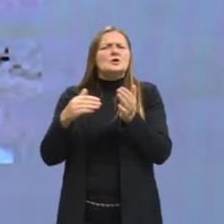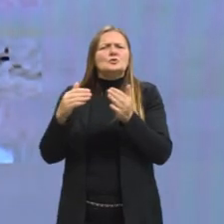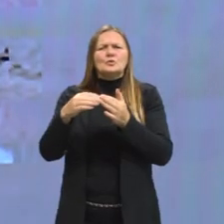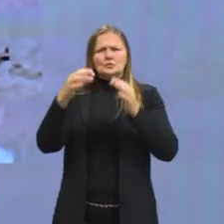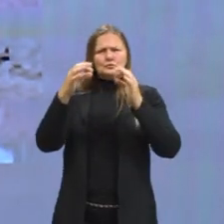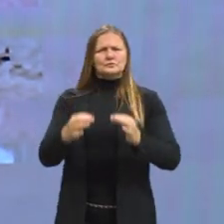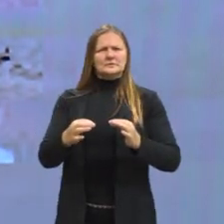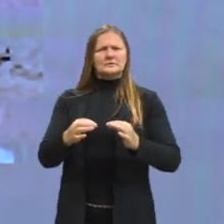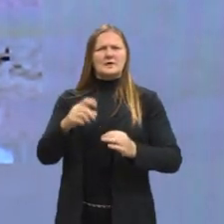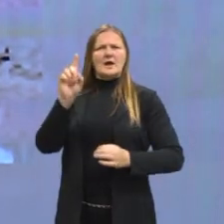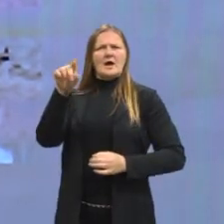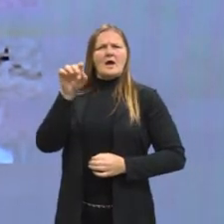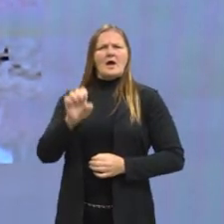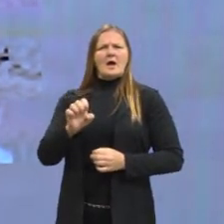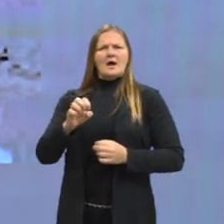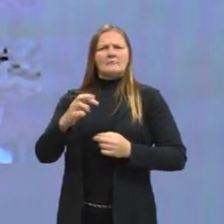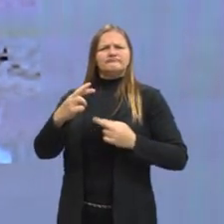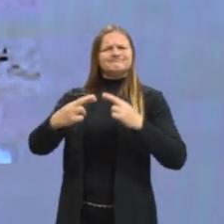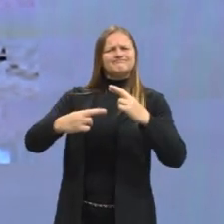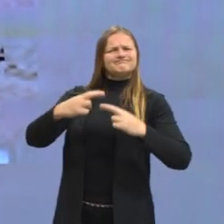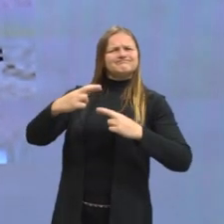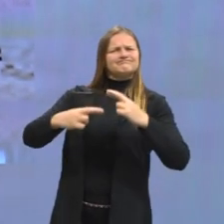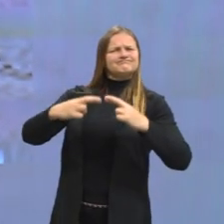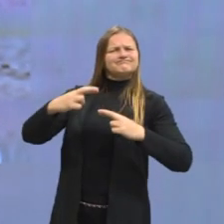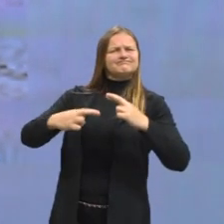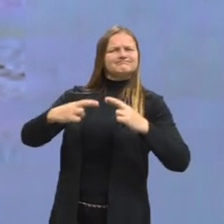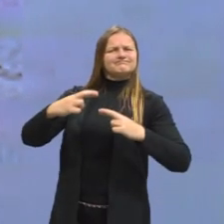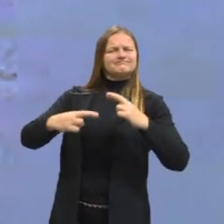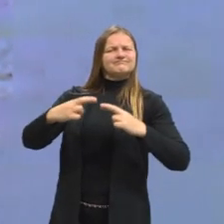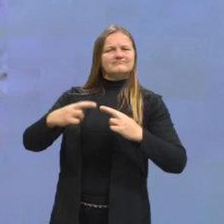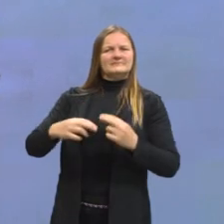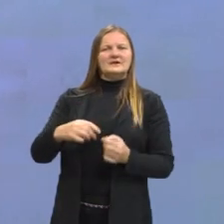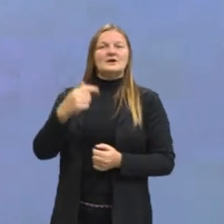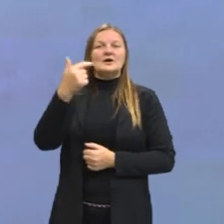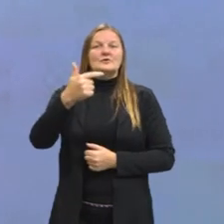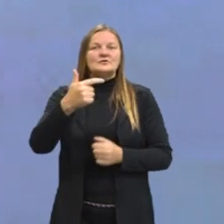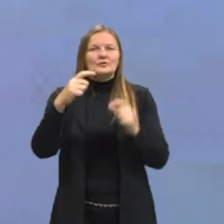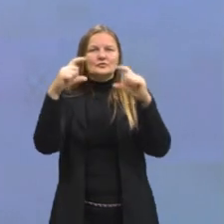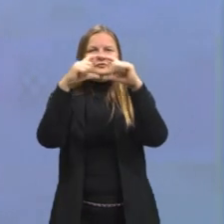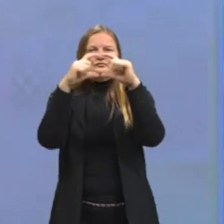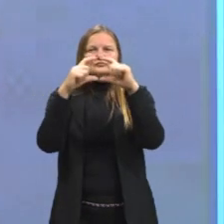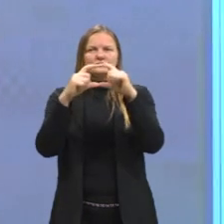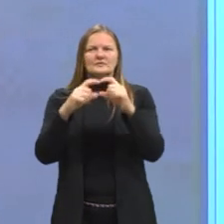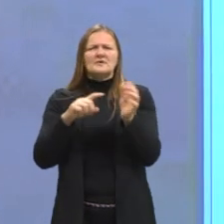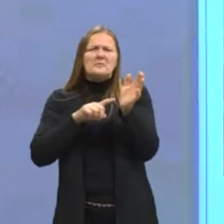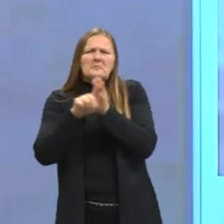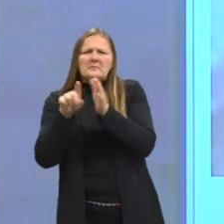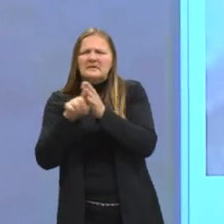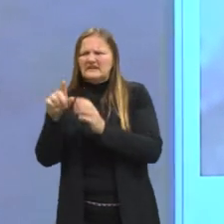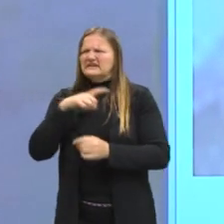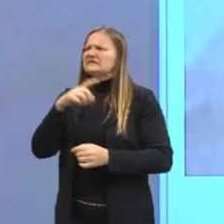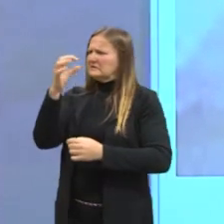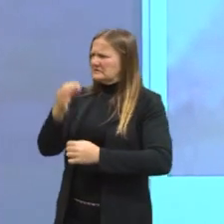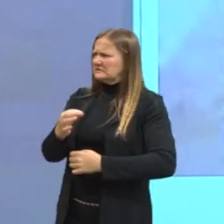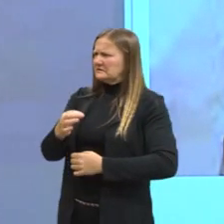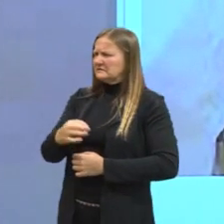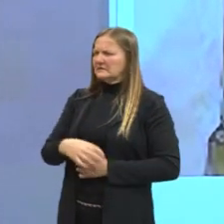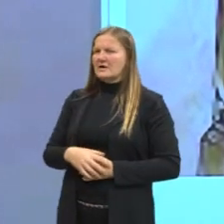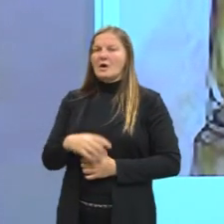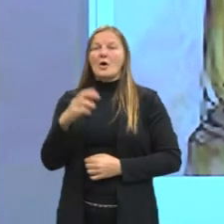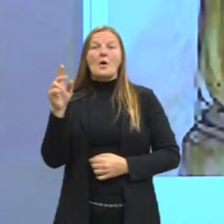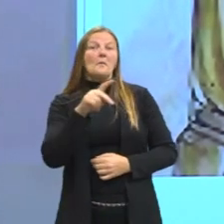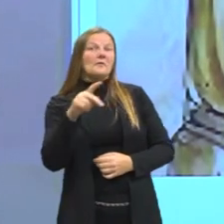é relativa. No segundo quadrinho, alguém pergunta, tem certeza, professor?